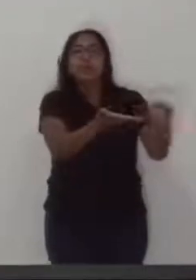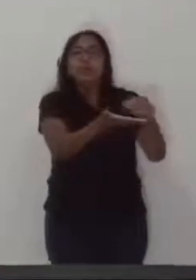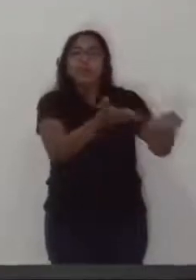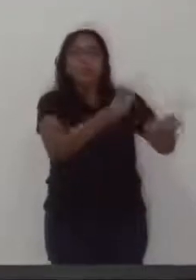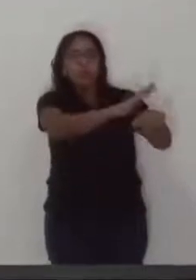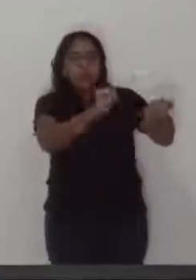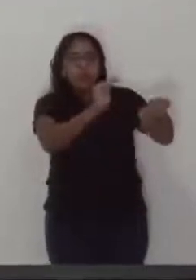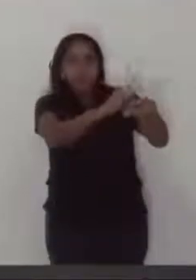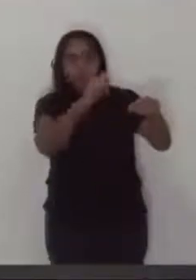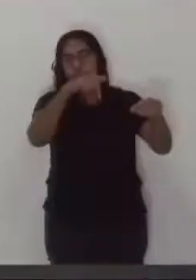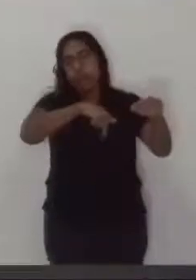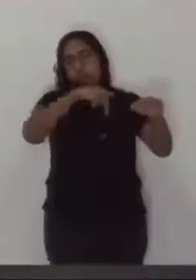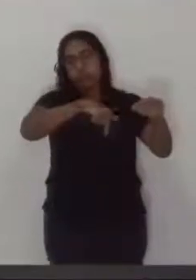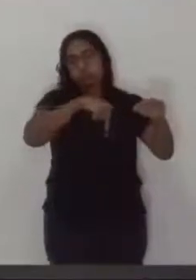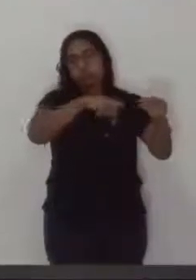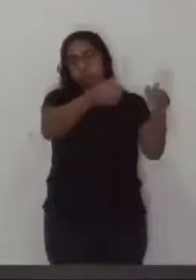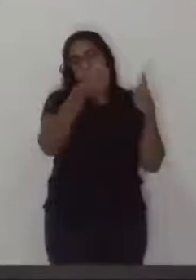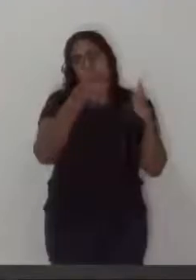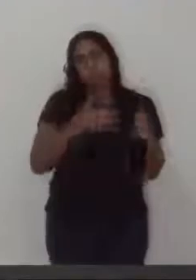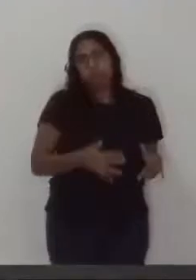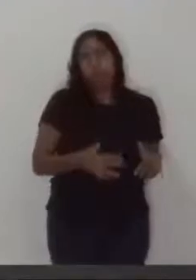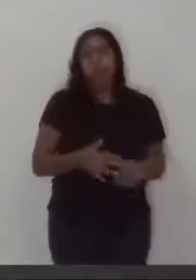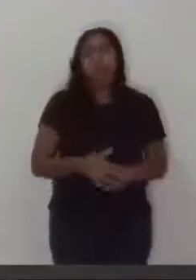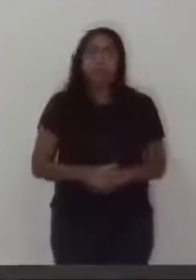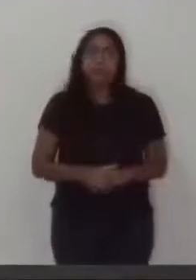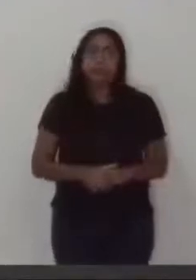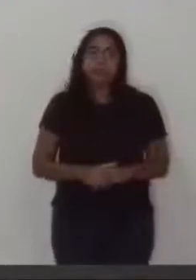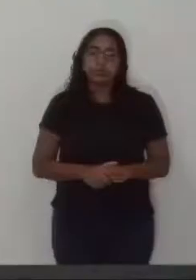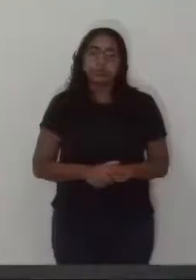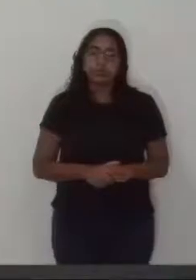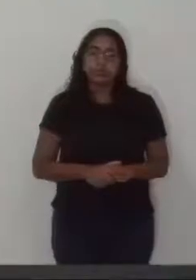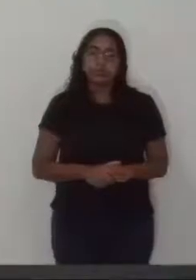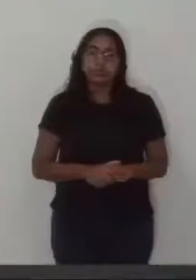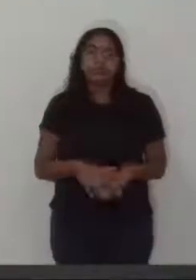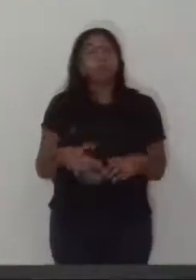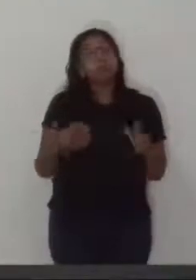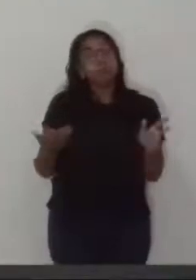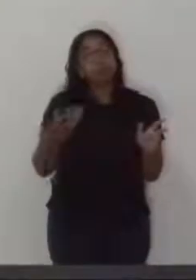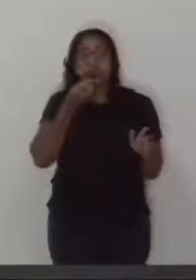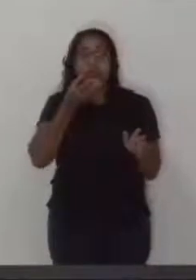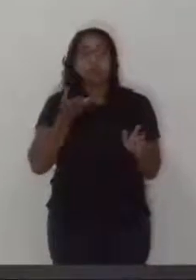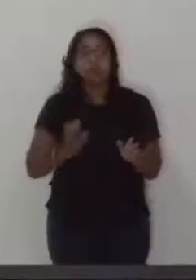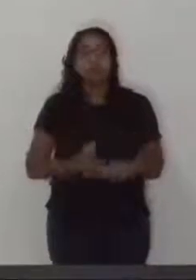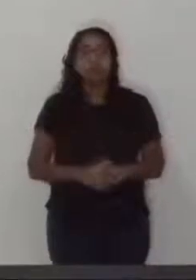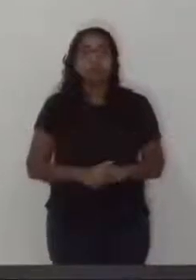pedindo esclarecimento sobre isso, talvez uma opção.